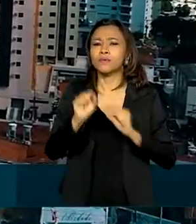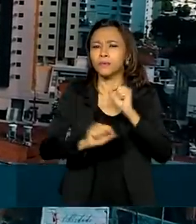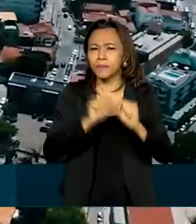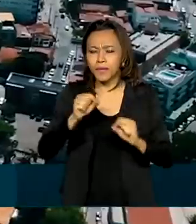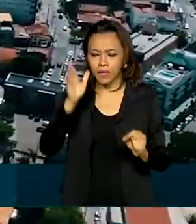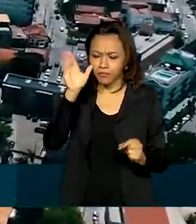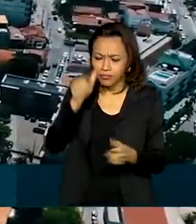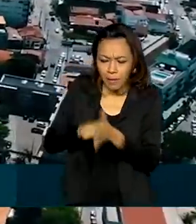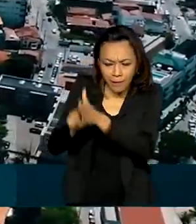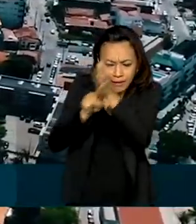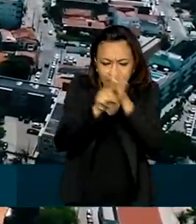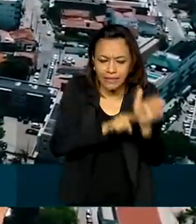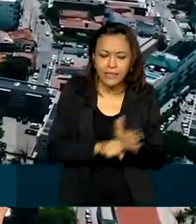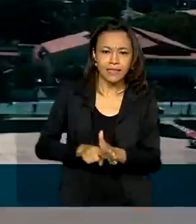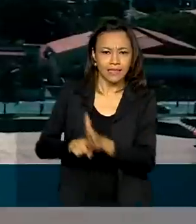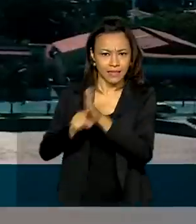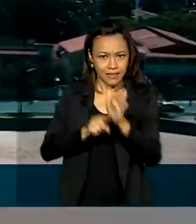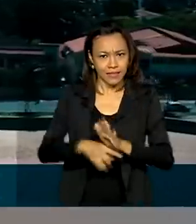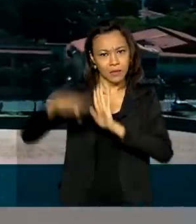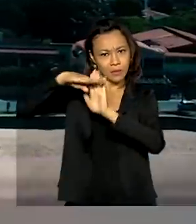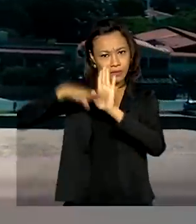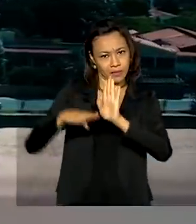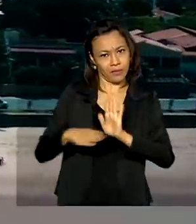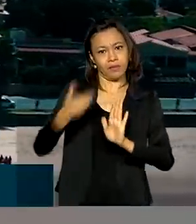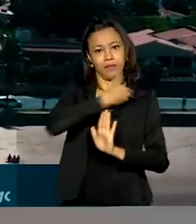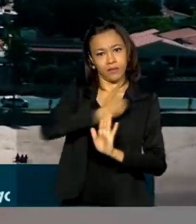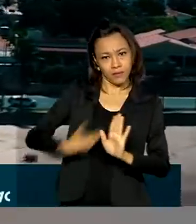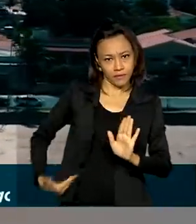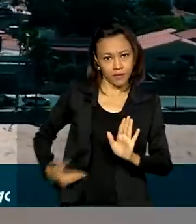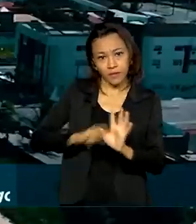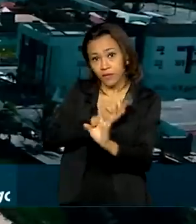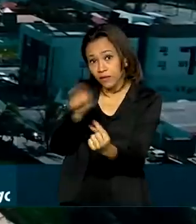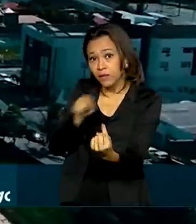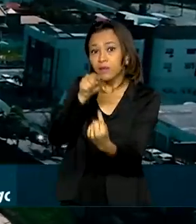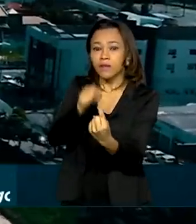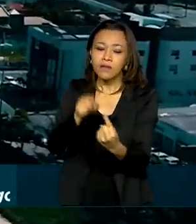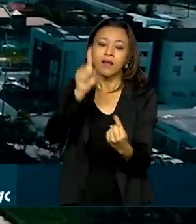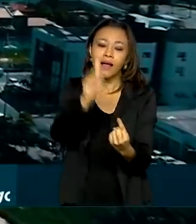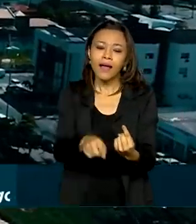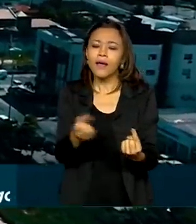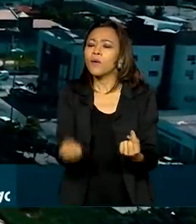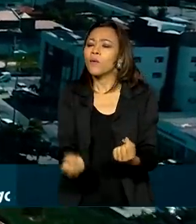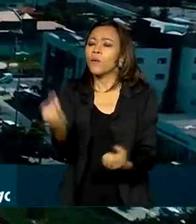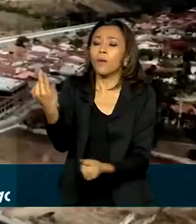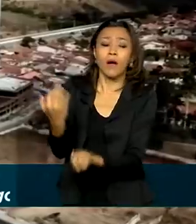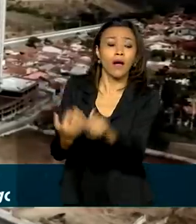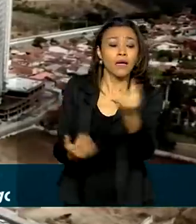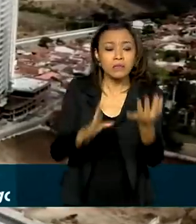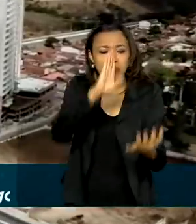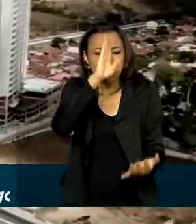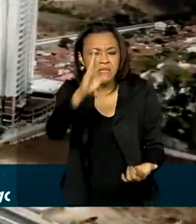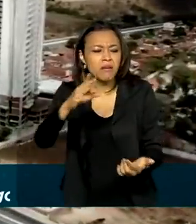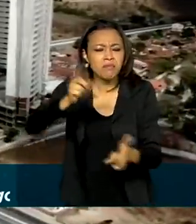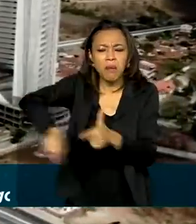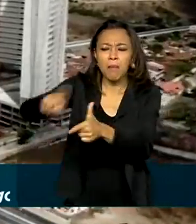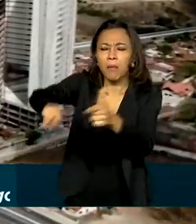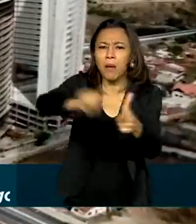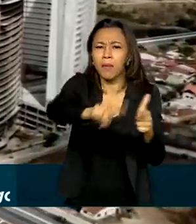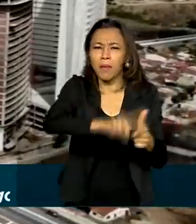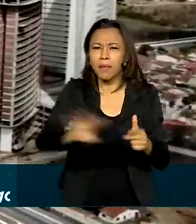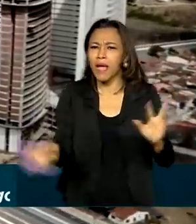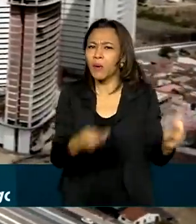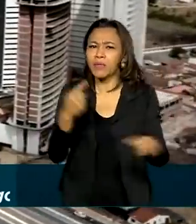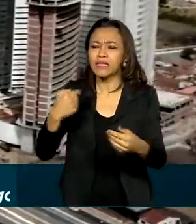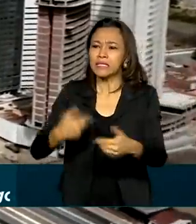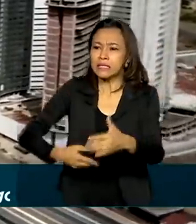Mobilização pelo Emprego e Produtividade. A ideia é levantar quais são os principais entraves enfrentados